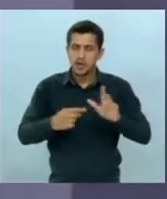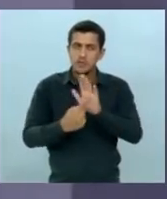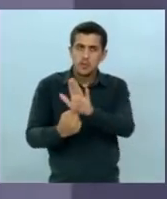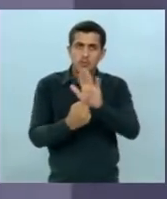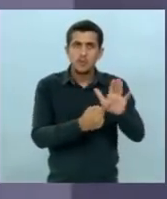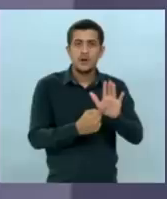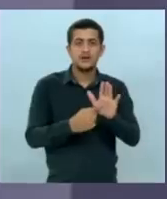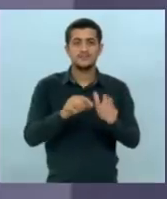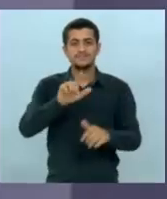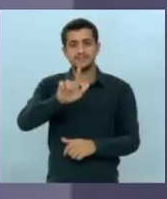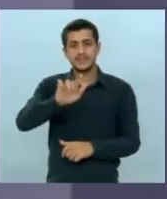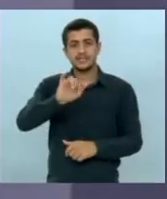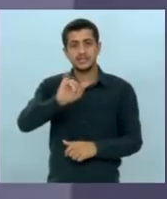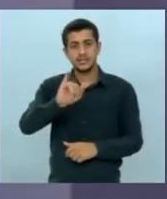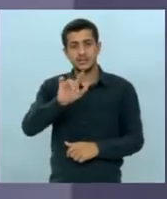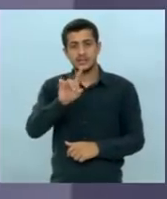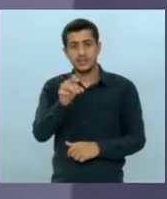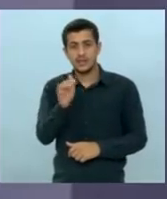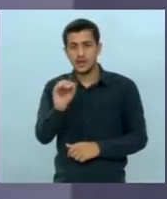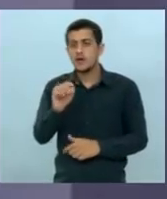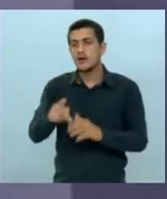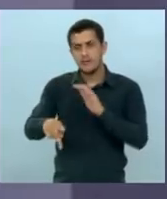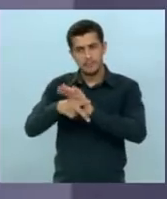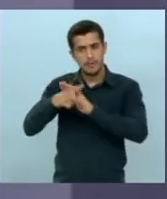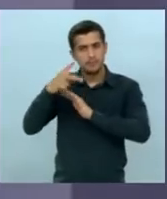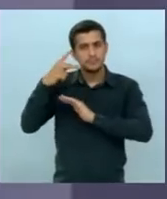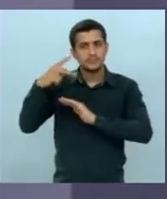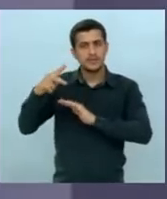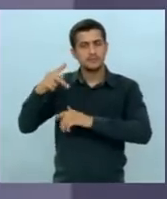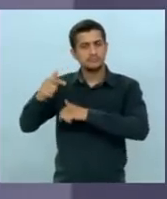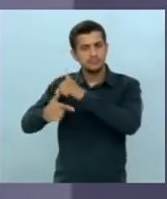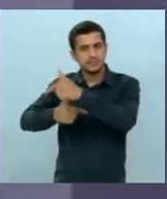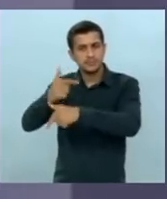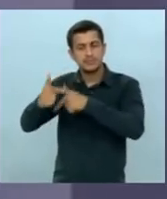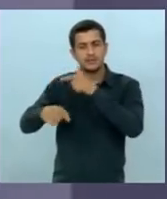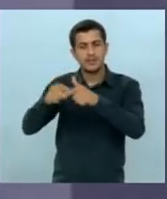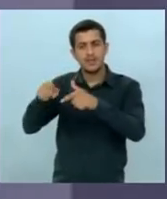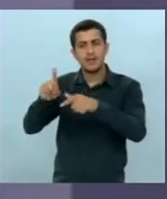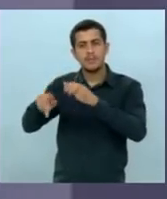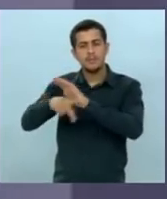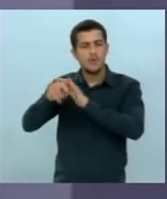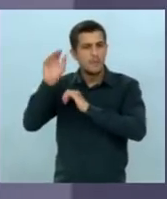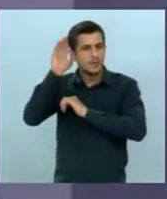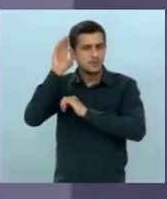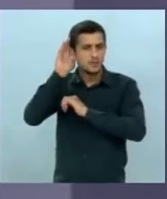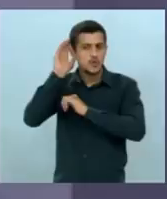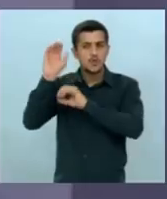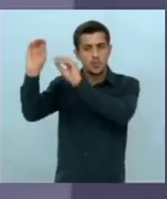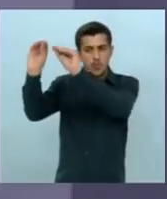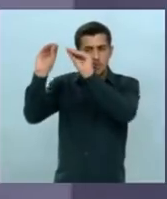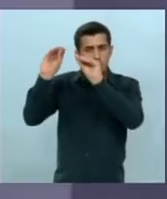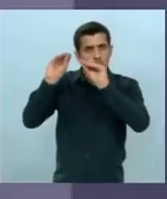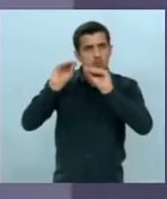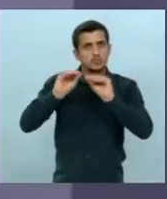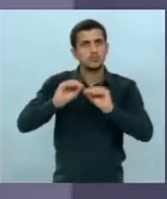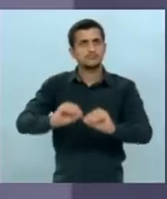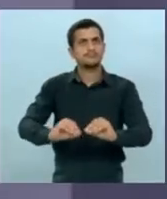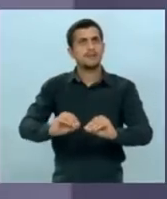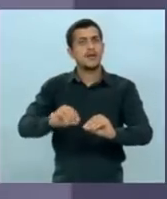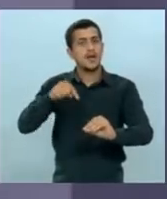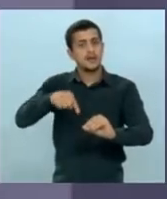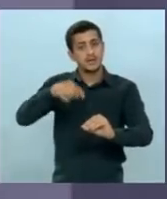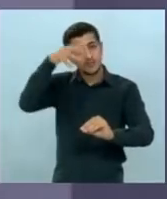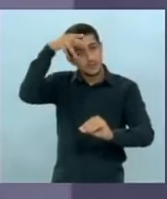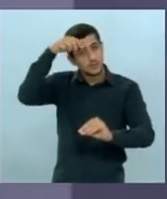pessoa que está a seu serviço ele veio lá do estado de Mato Grosso aqui para Mato Grosso do Sul exatamente